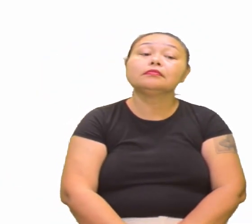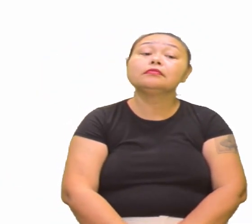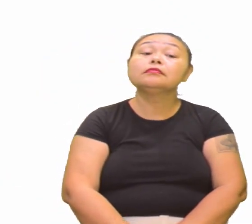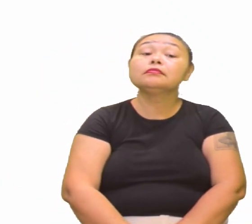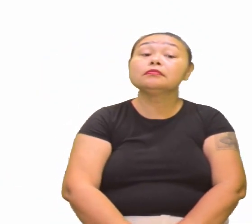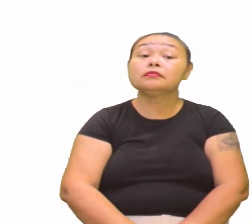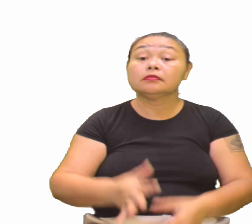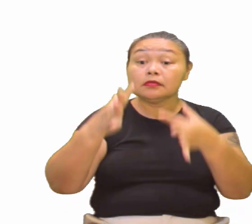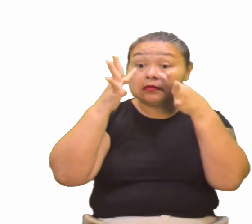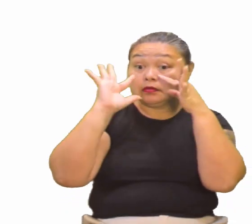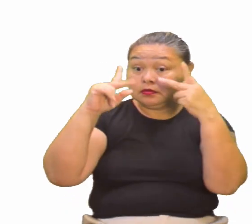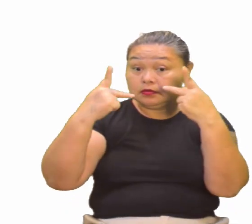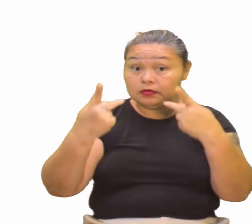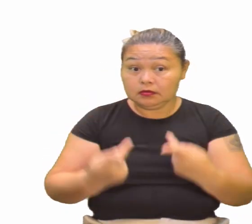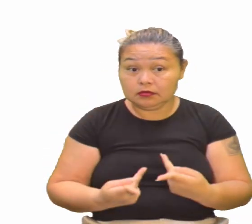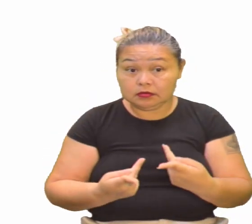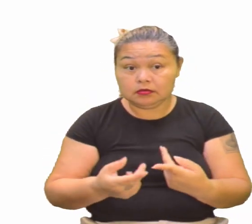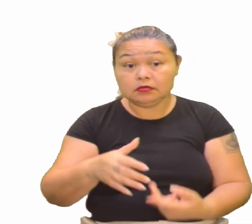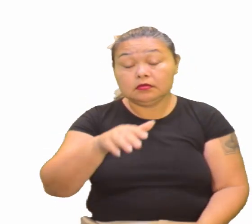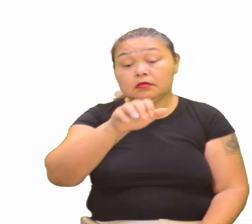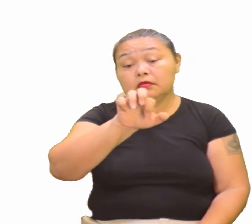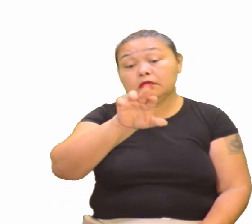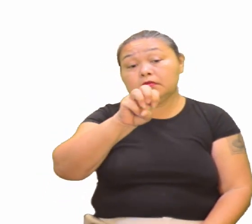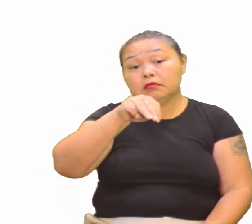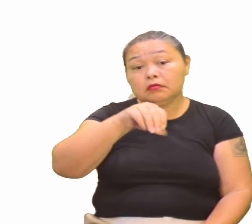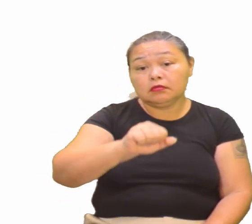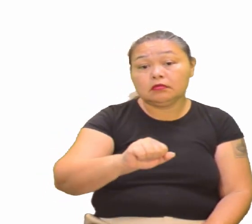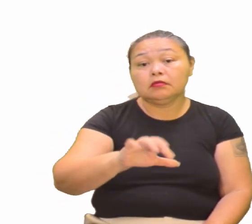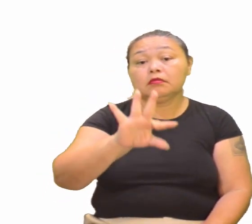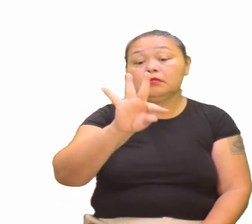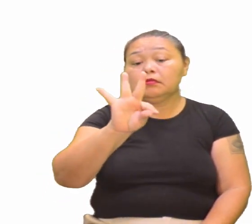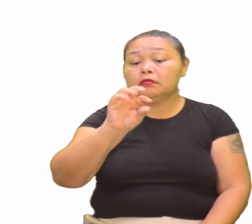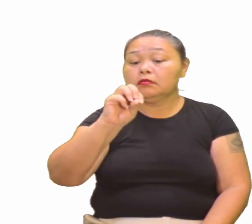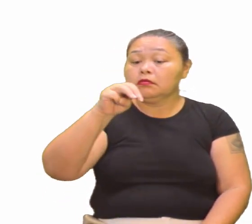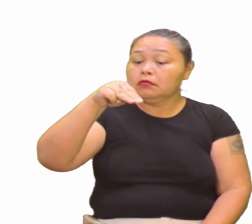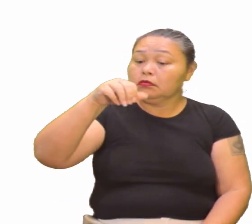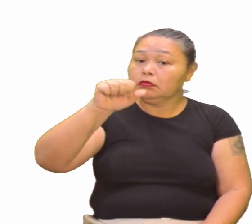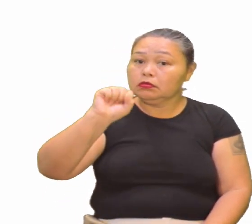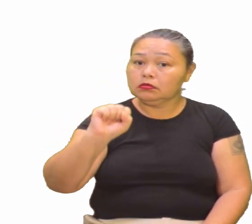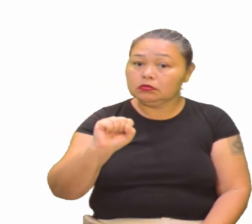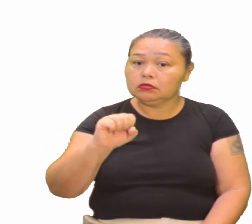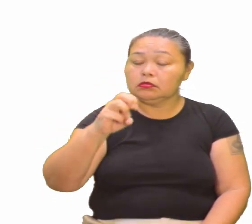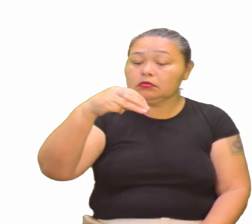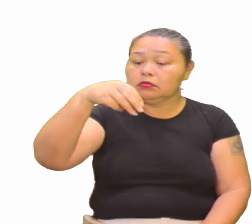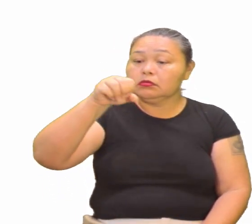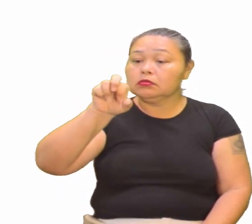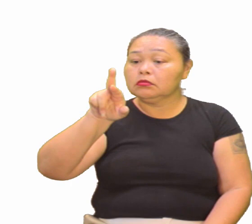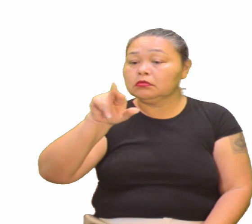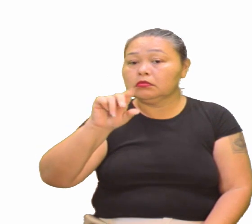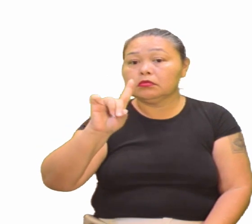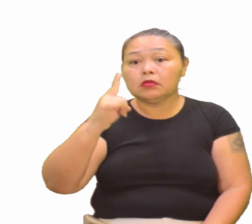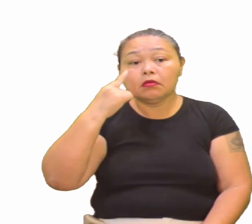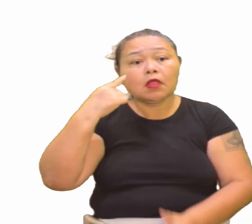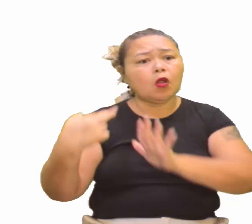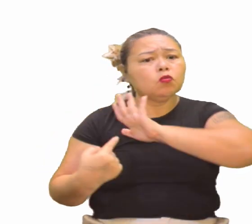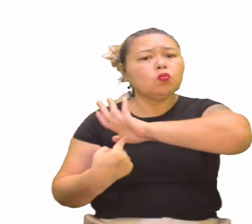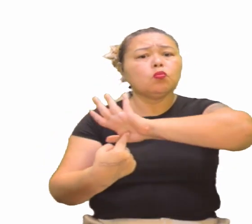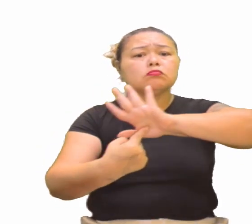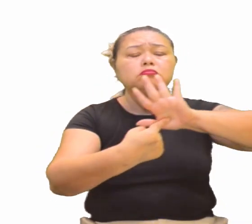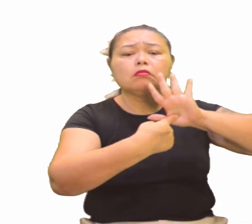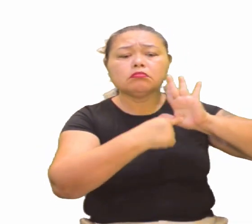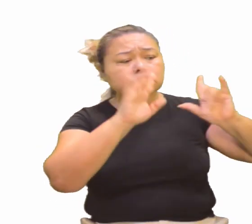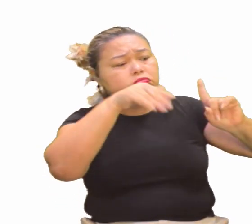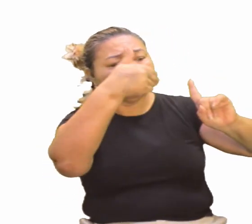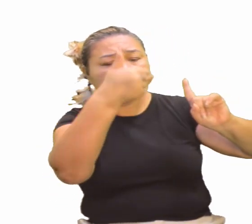Os humanistas, Erasmo de Hortedan, Thomas Moros, se esforçaram por mostrar a dignidade do espírito